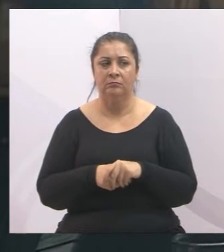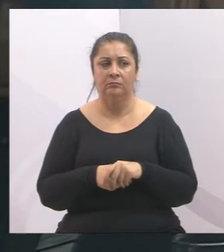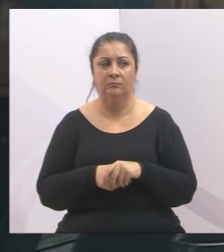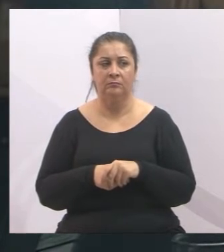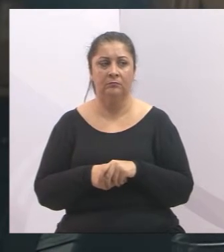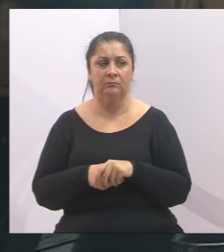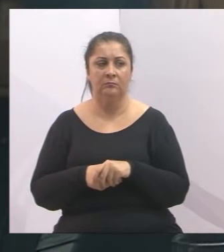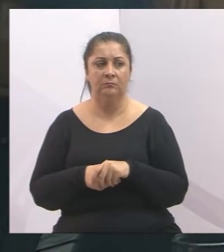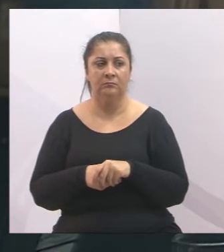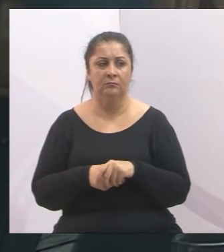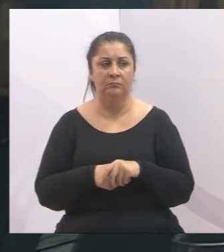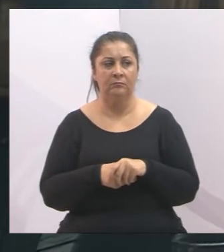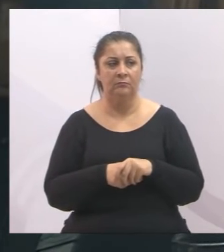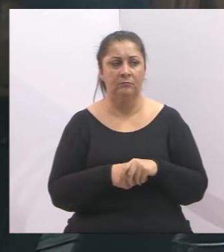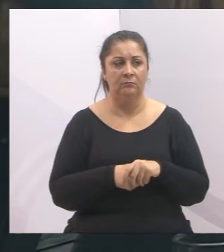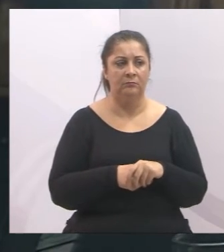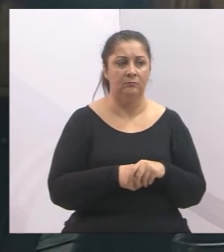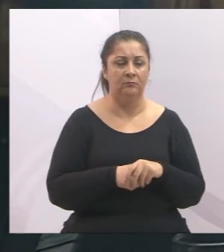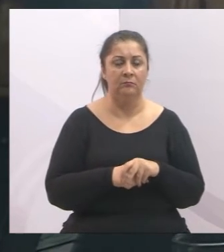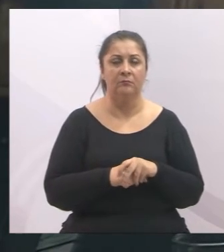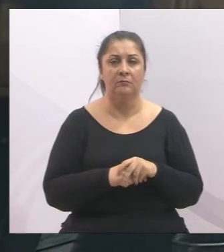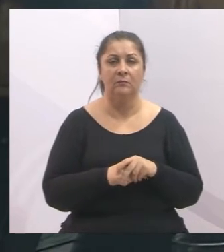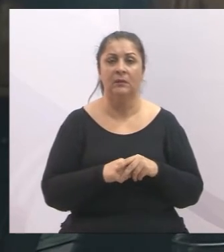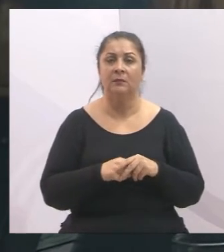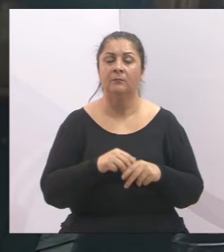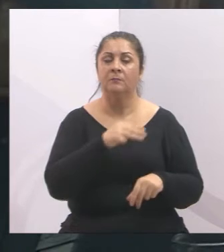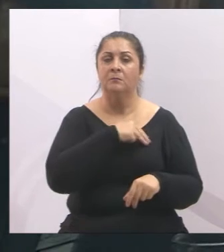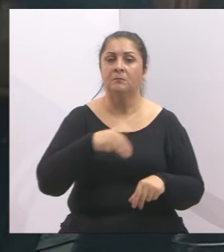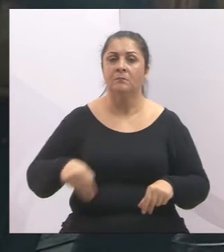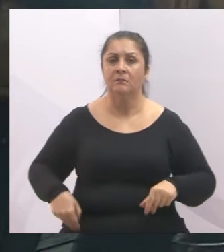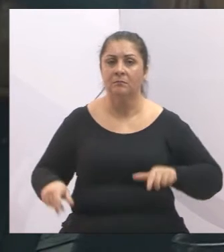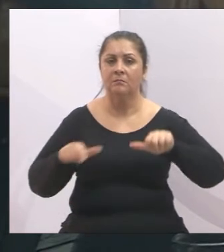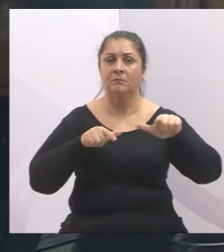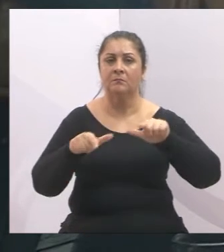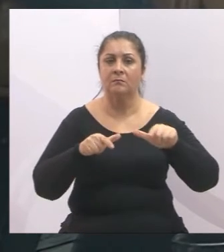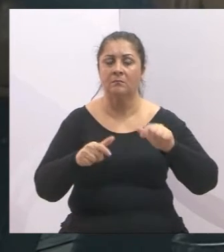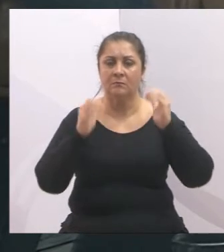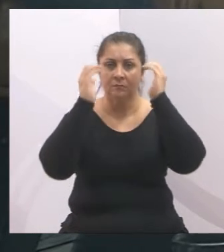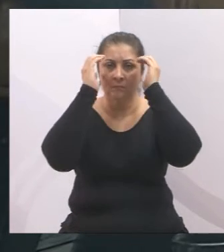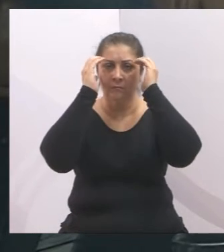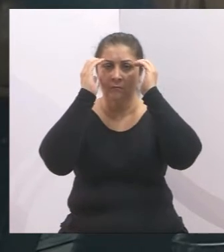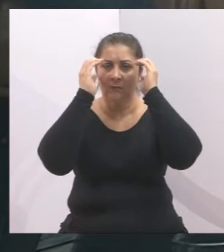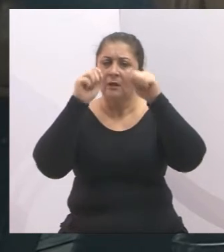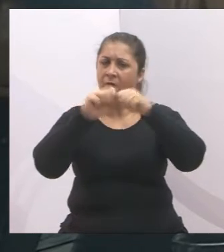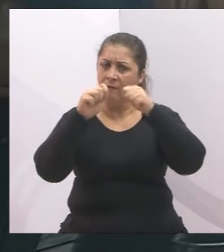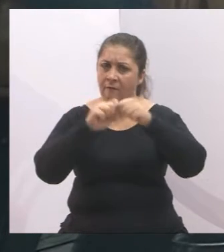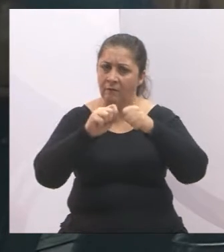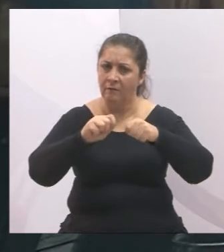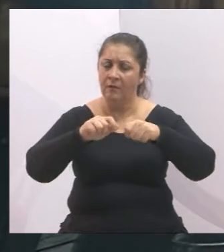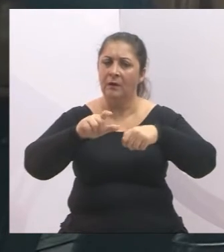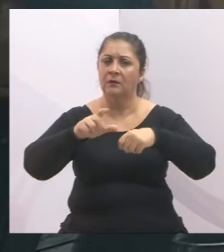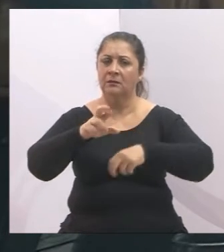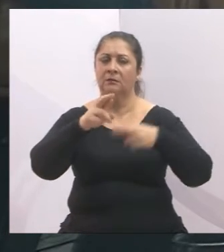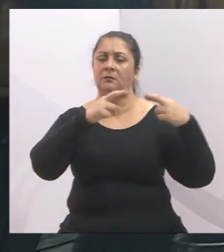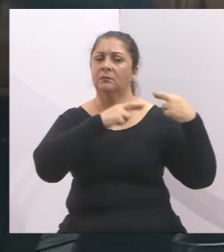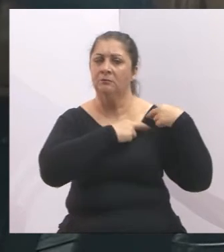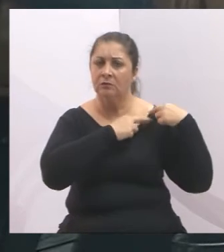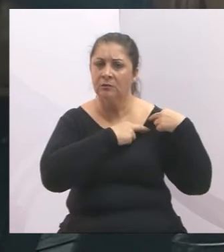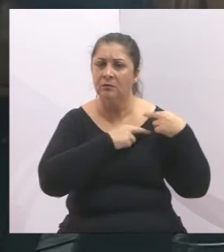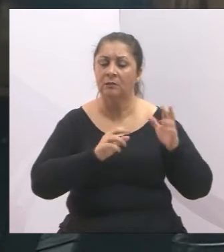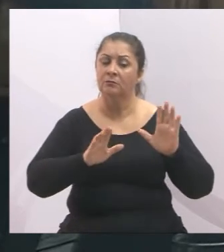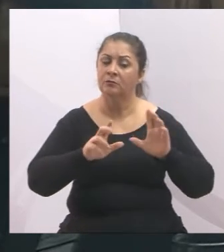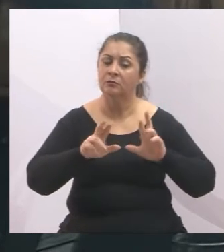para que o Ministério Público do Trabalho cumpra com a sua função constitucional de benzelar pela